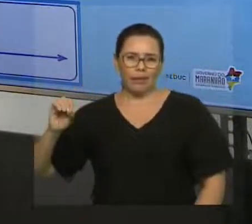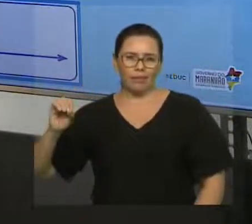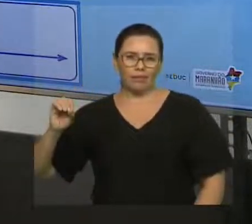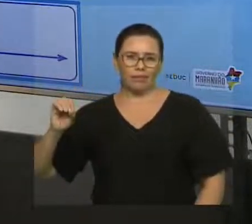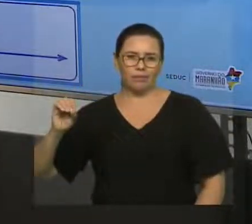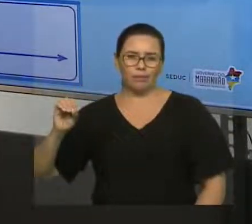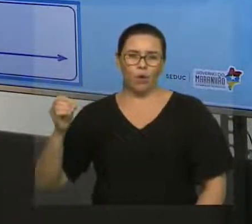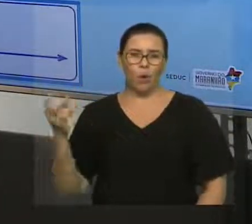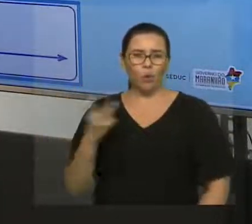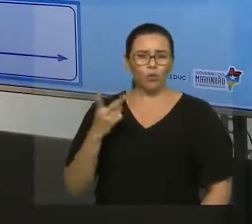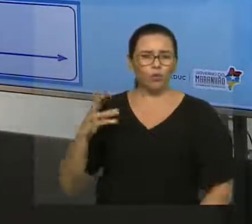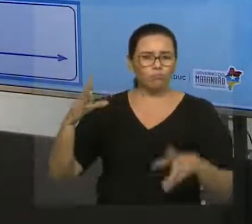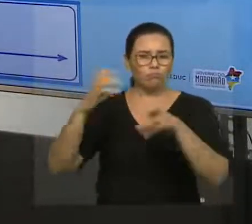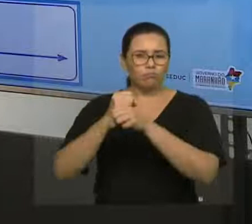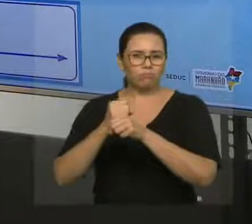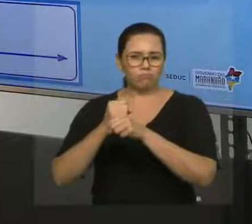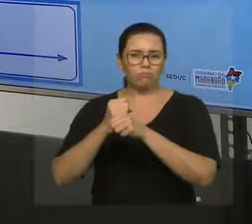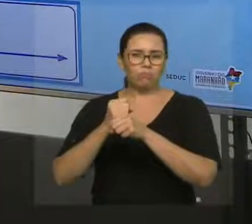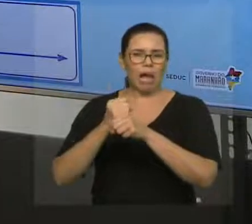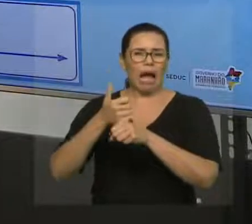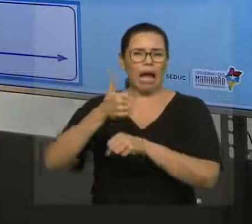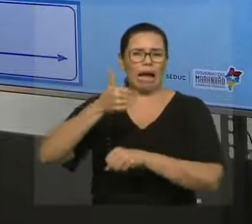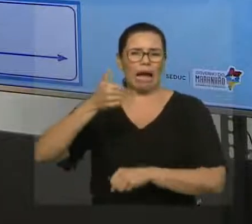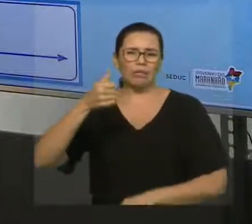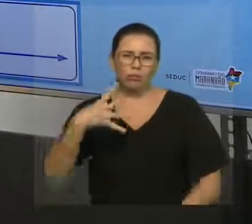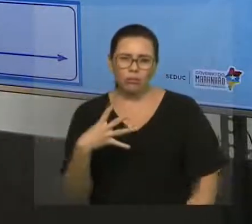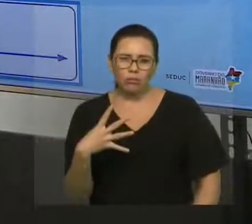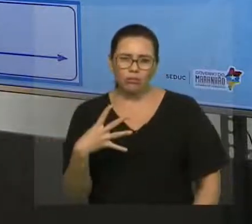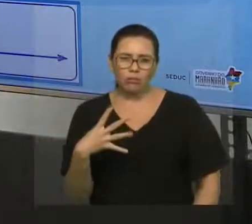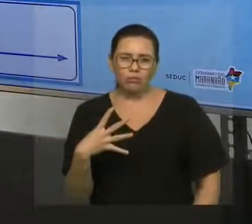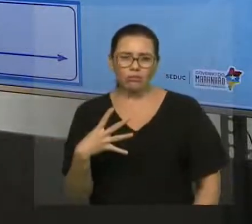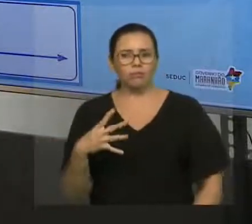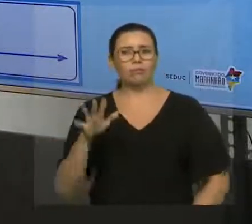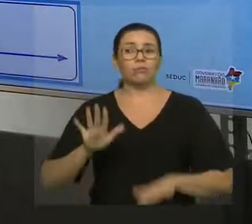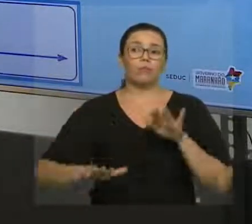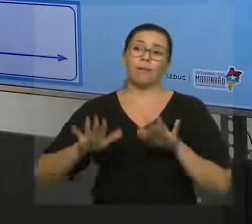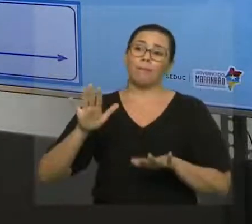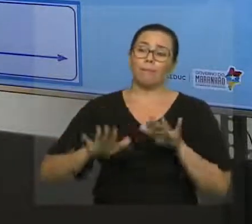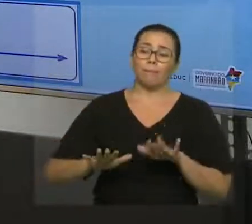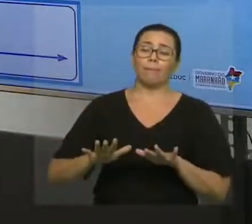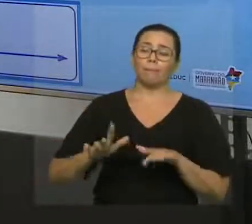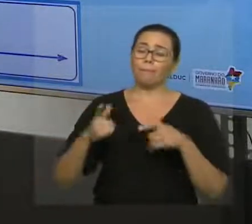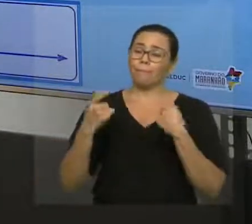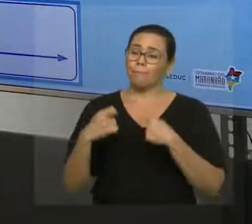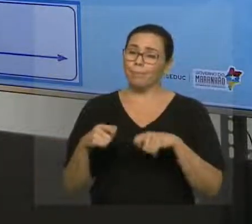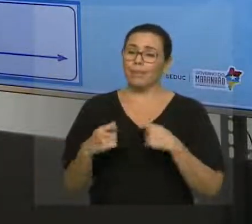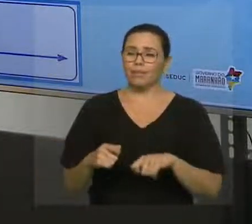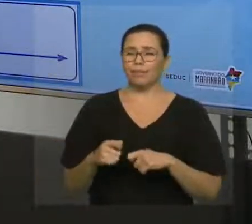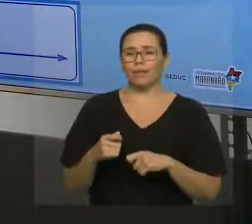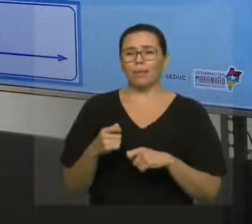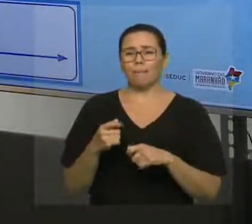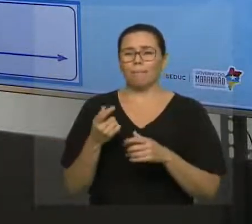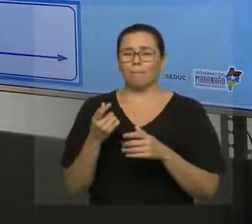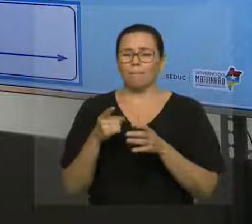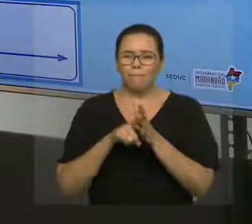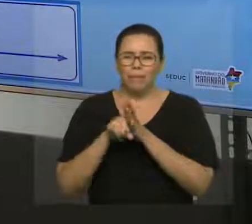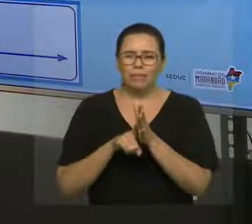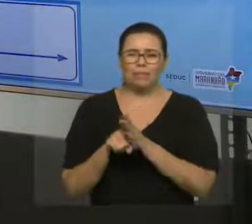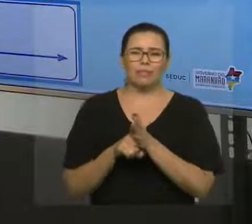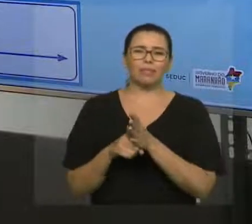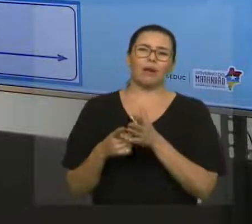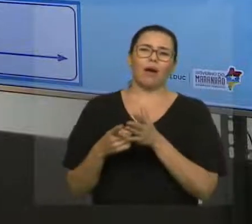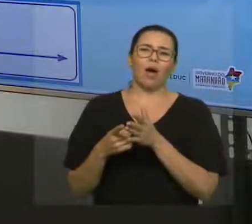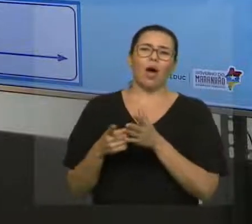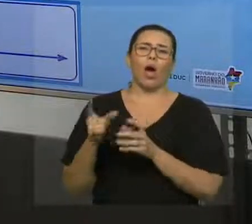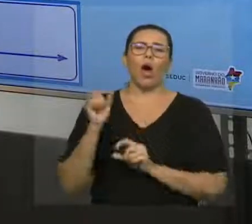Depende. Você não vai afirmar que vai dar 14. Você vai o quê? Vai analisar como eles estão posicionados.